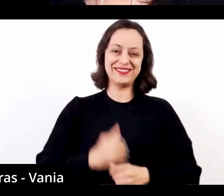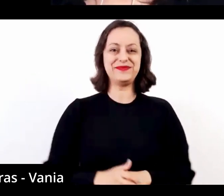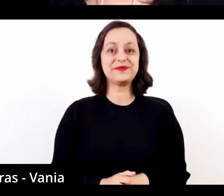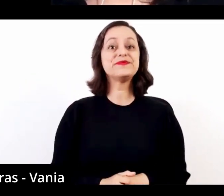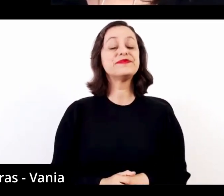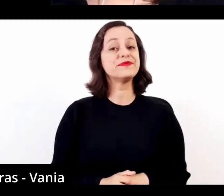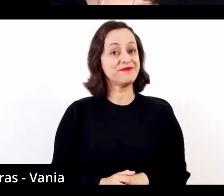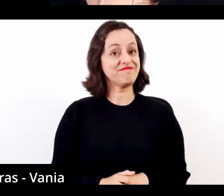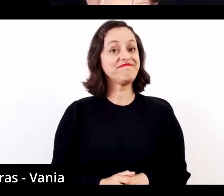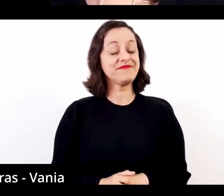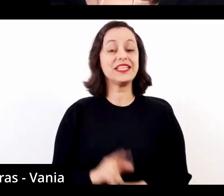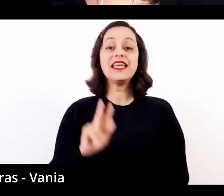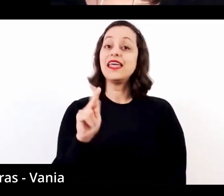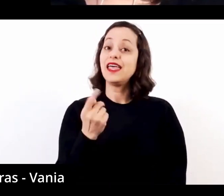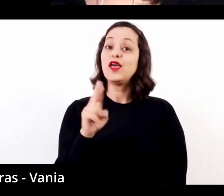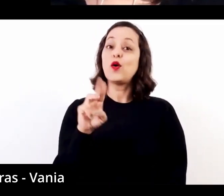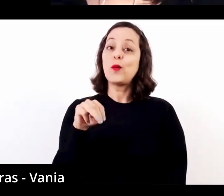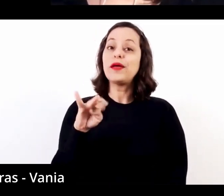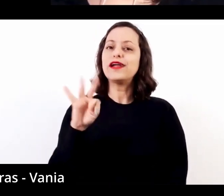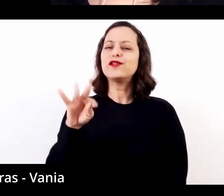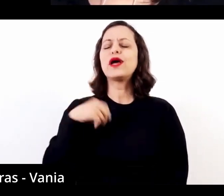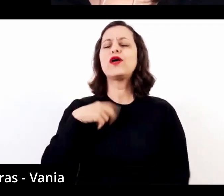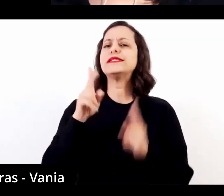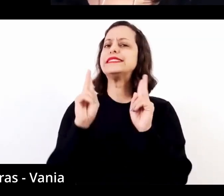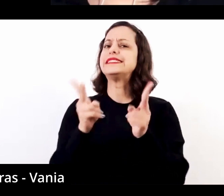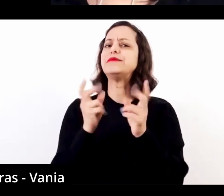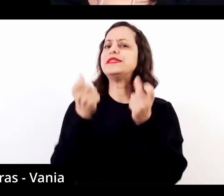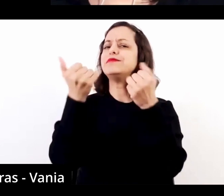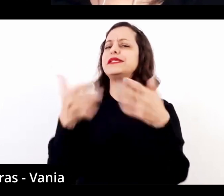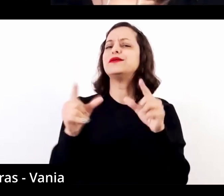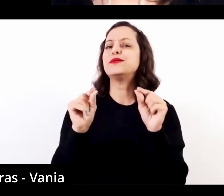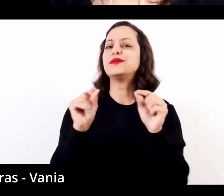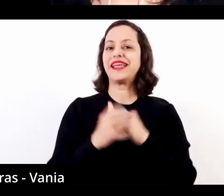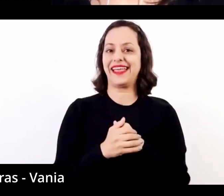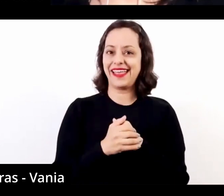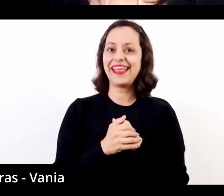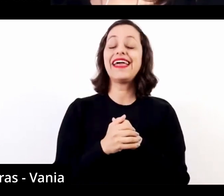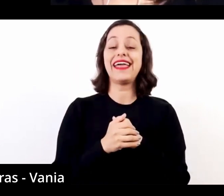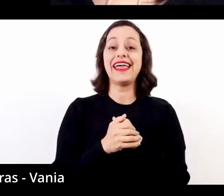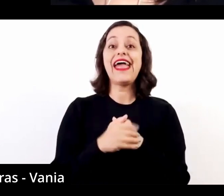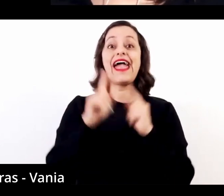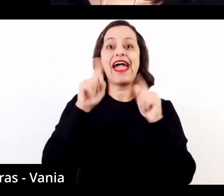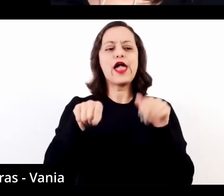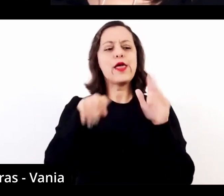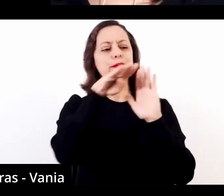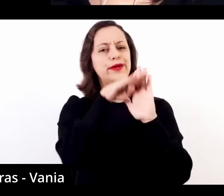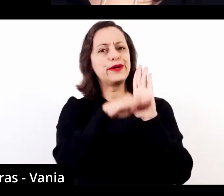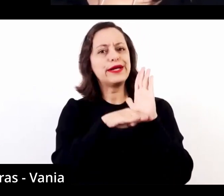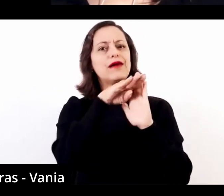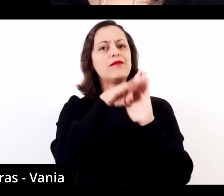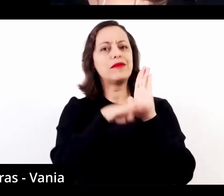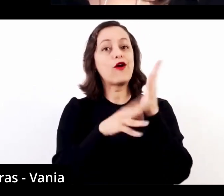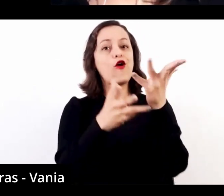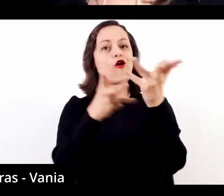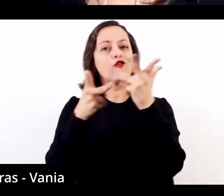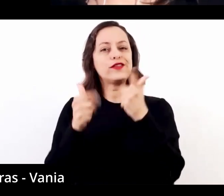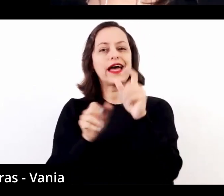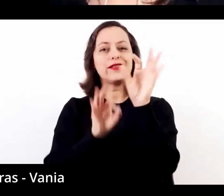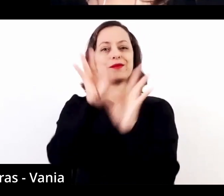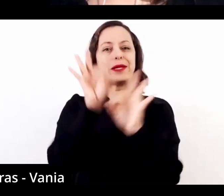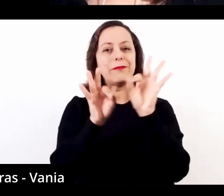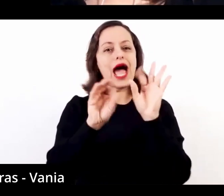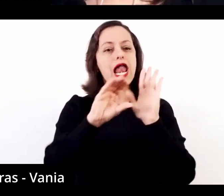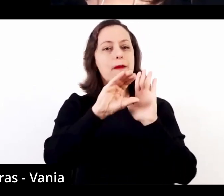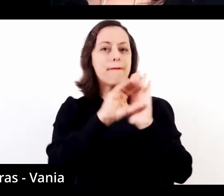Humberto, eu gosto sempre de citar trechos das notas de programa que os nossos convidados